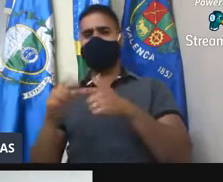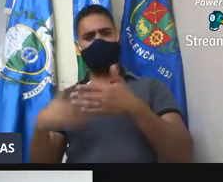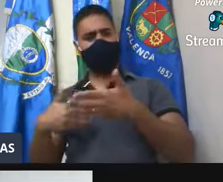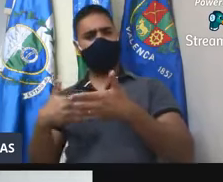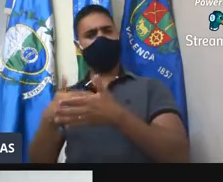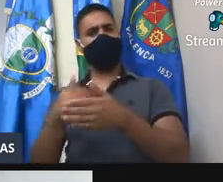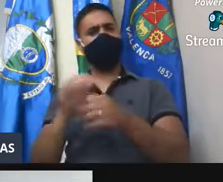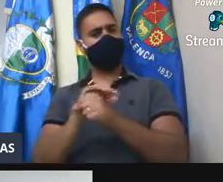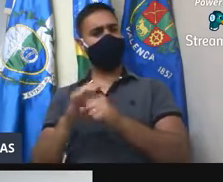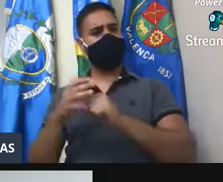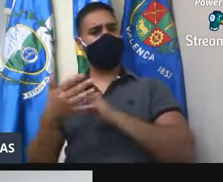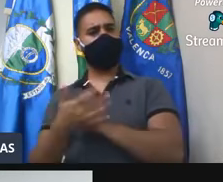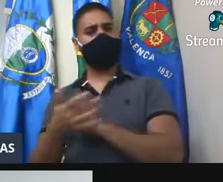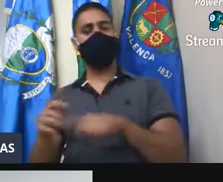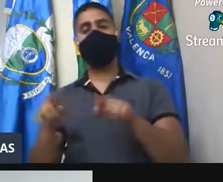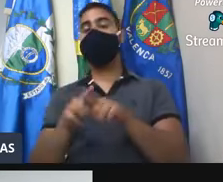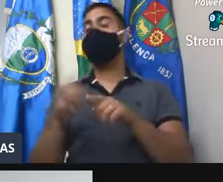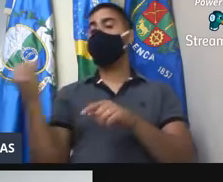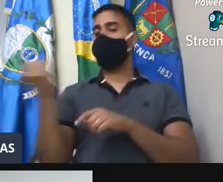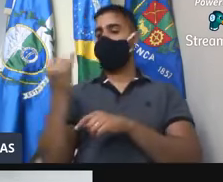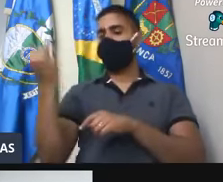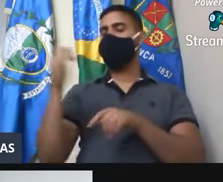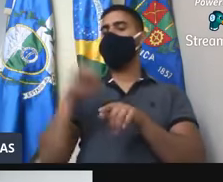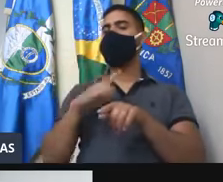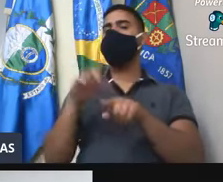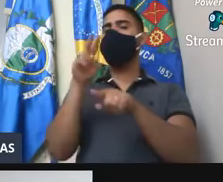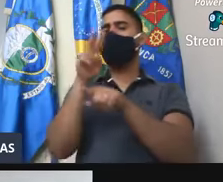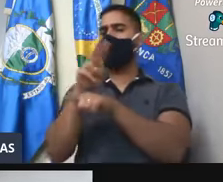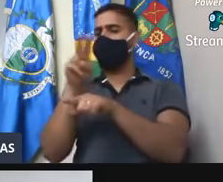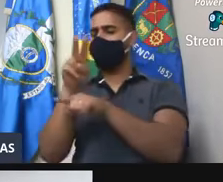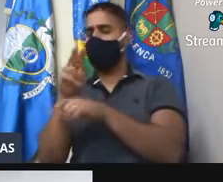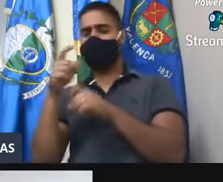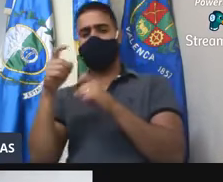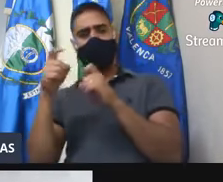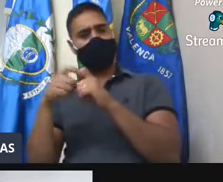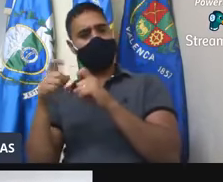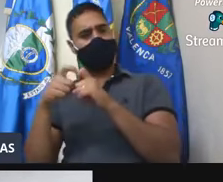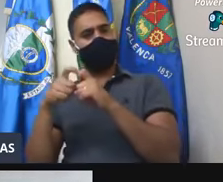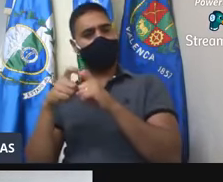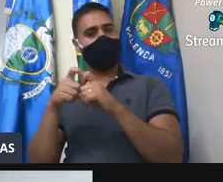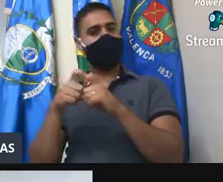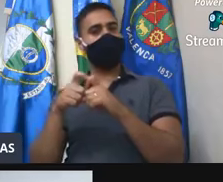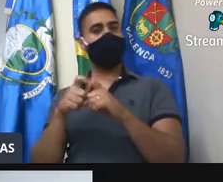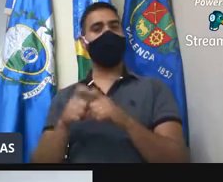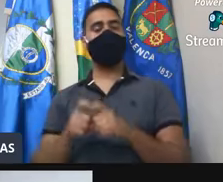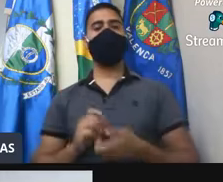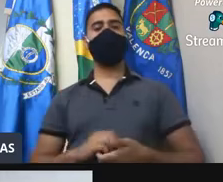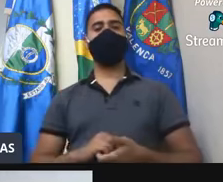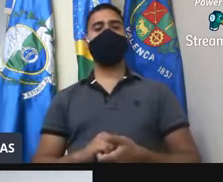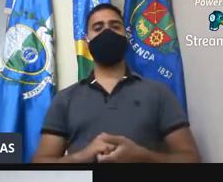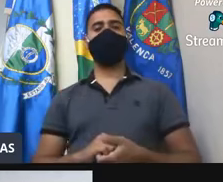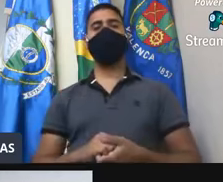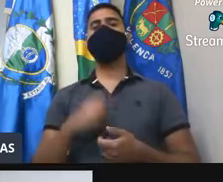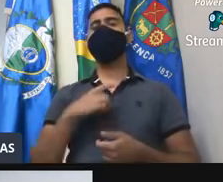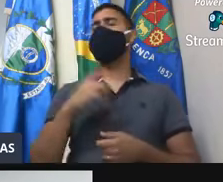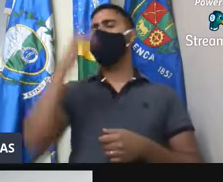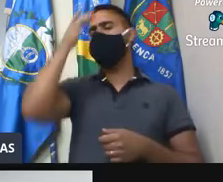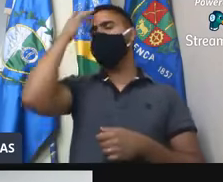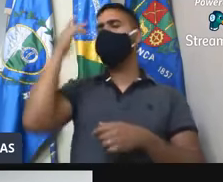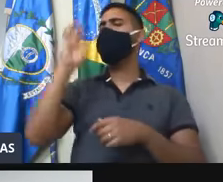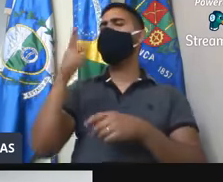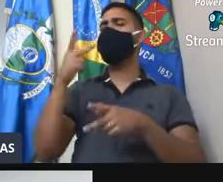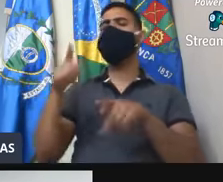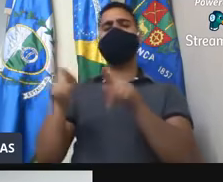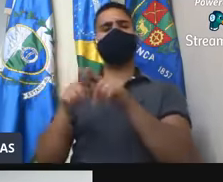do coronavírus. Considerando a importância da assistência médica, tanto curativa como preventiva. Considerando as dificuldades enfrentadas pelos moradores em relação ao